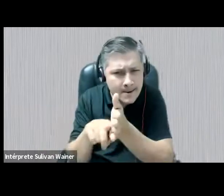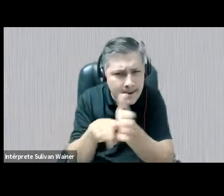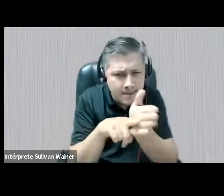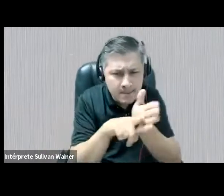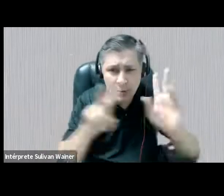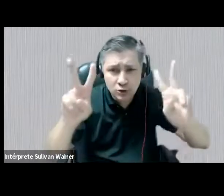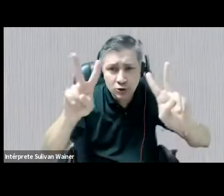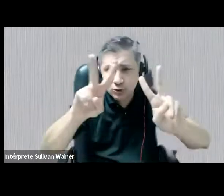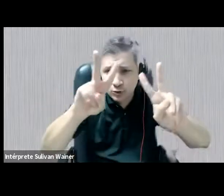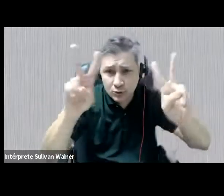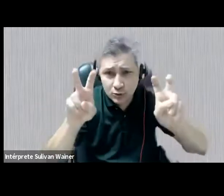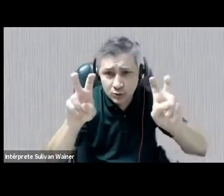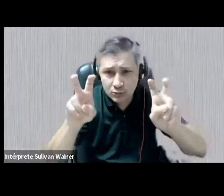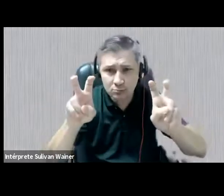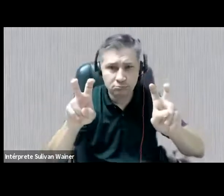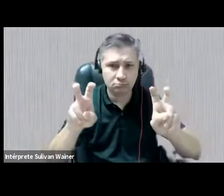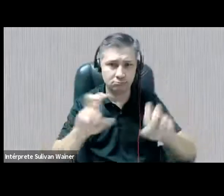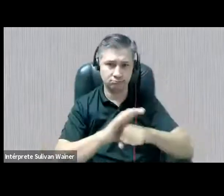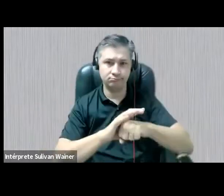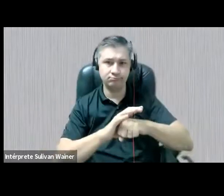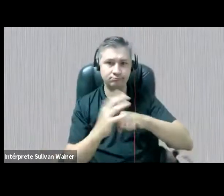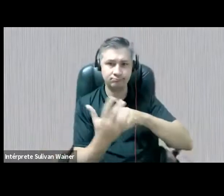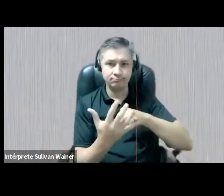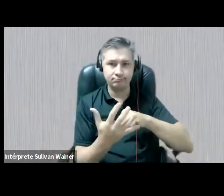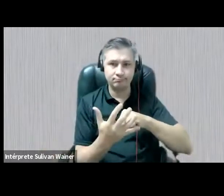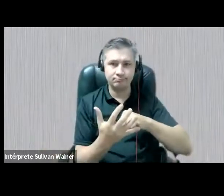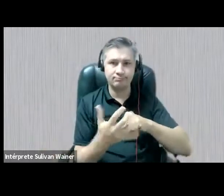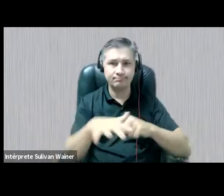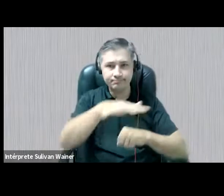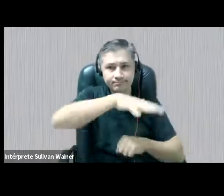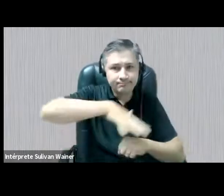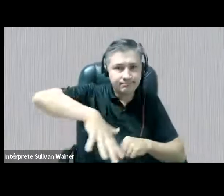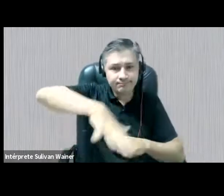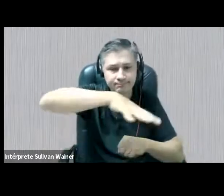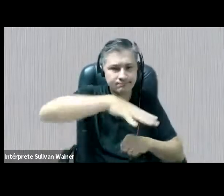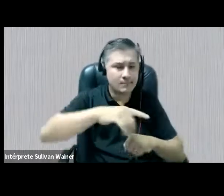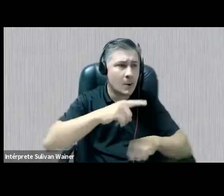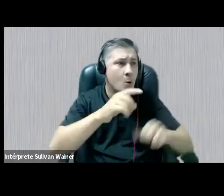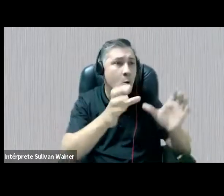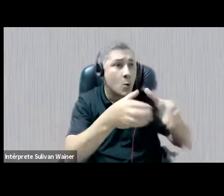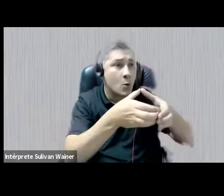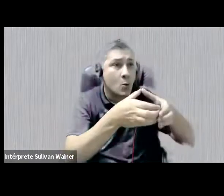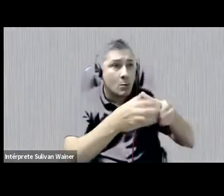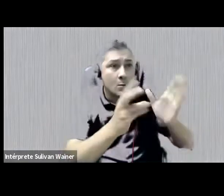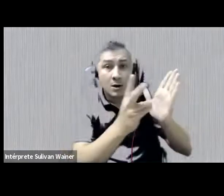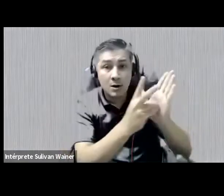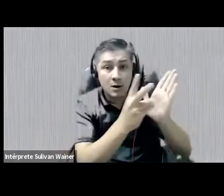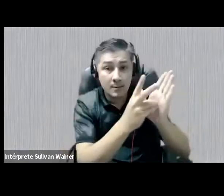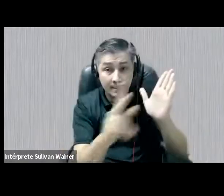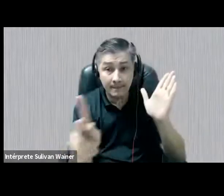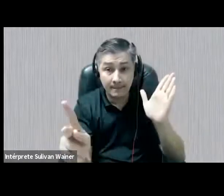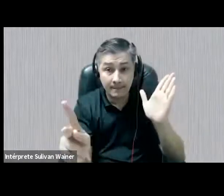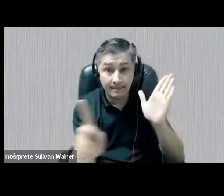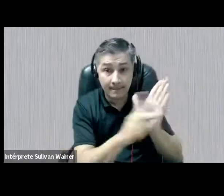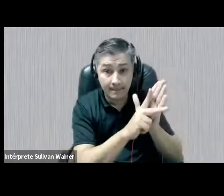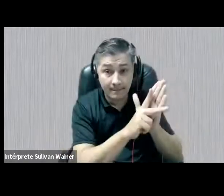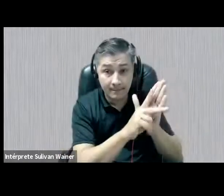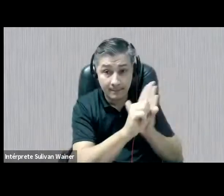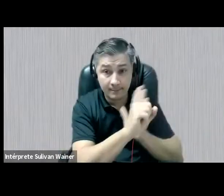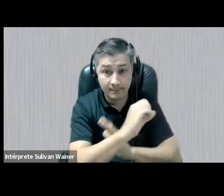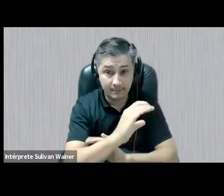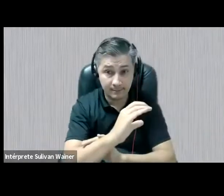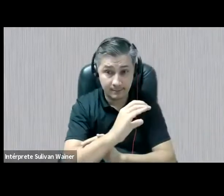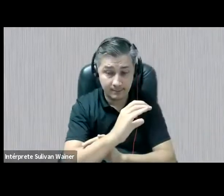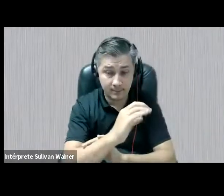cenário, né, do COVID, em relação a um determinado grupo indígena aqui de Santa Catarina. Então,